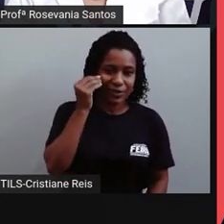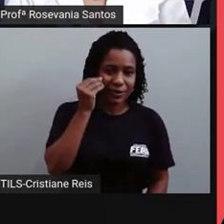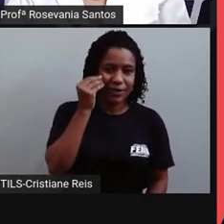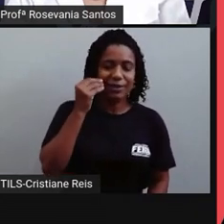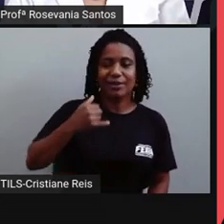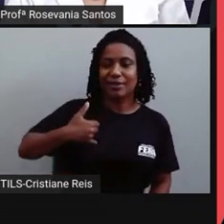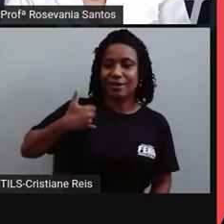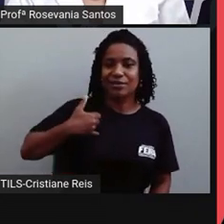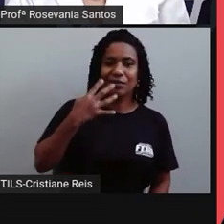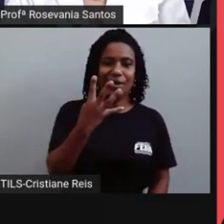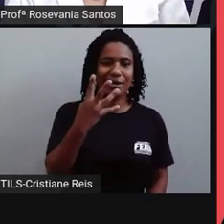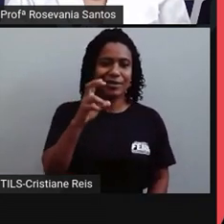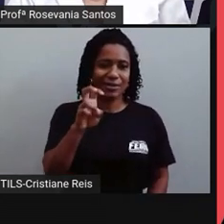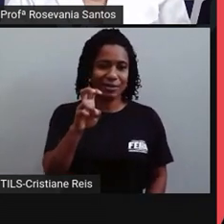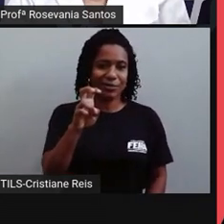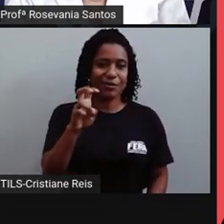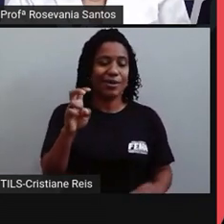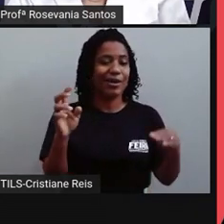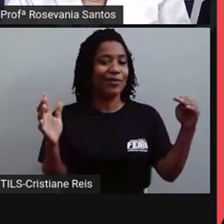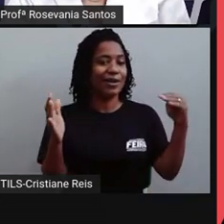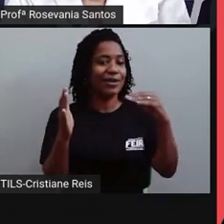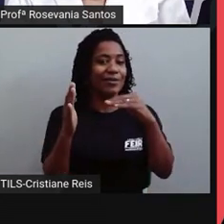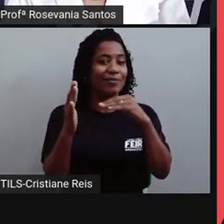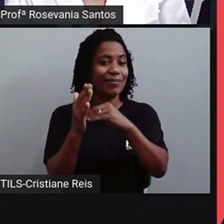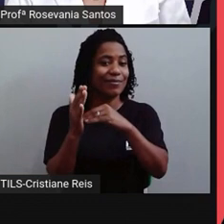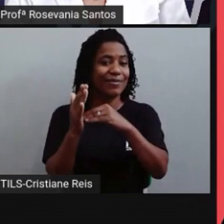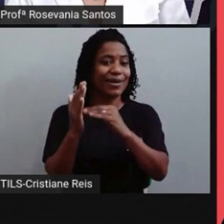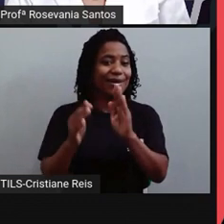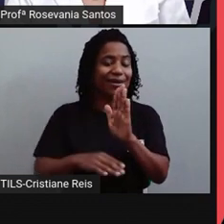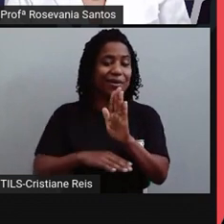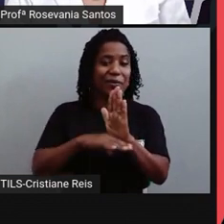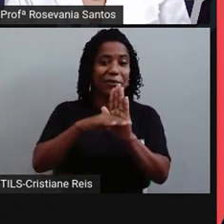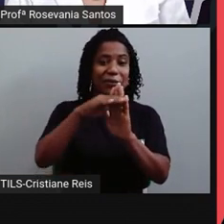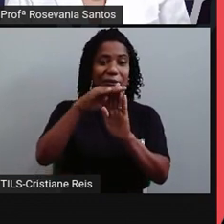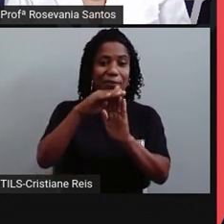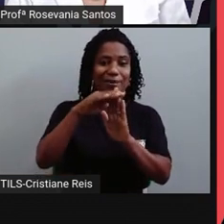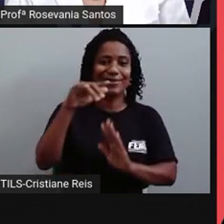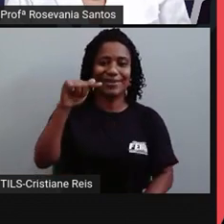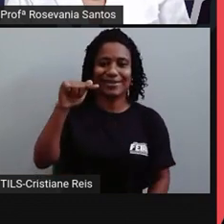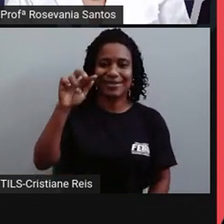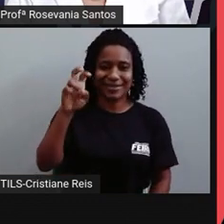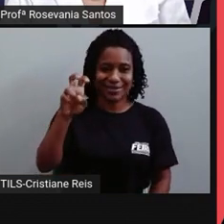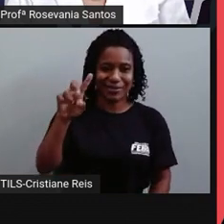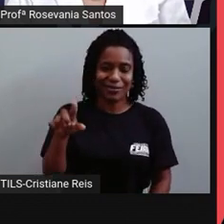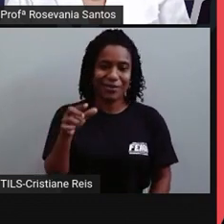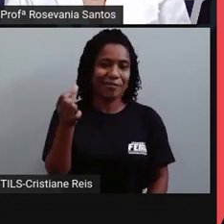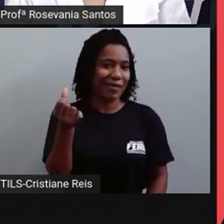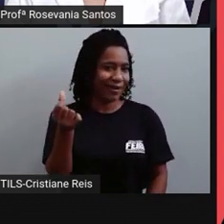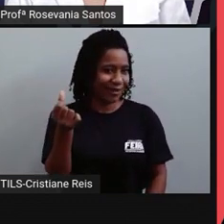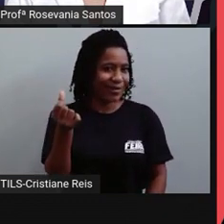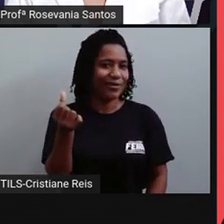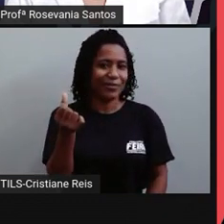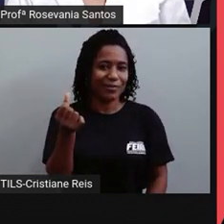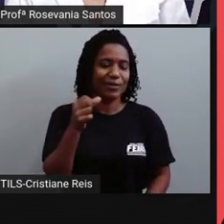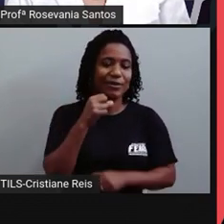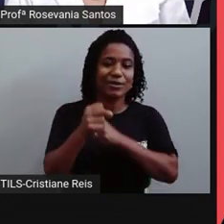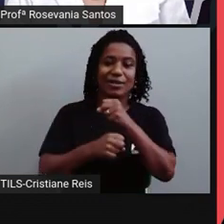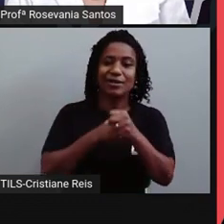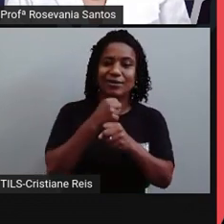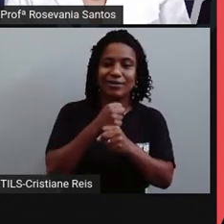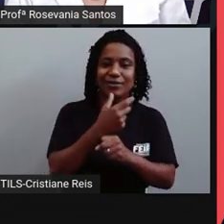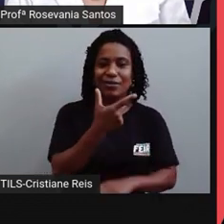anos e agora estamos aos 75 anos e meio, isso em 2000, dados de 2020, e os